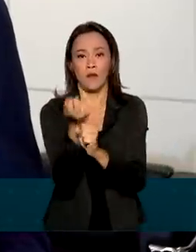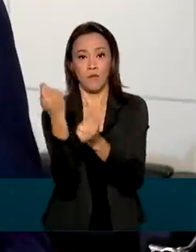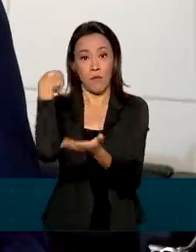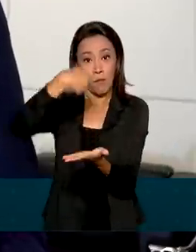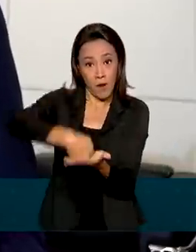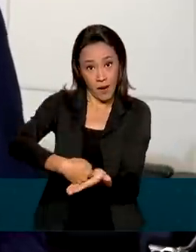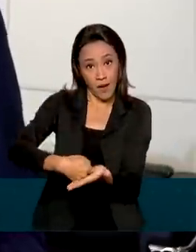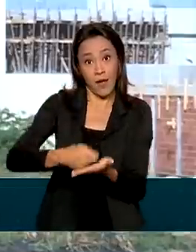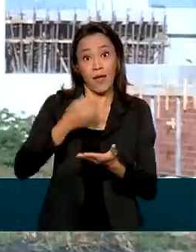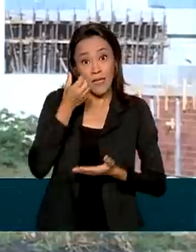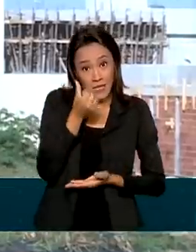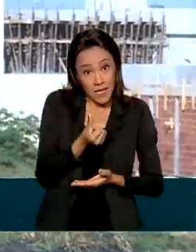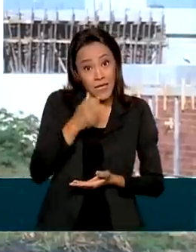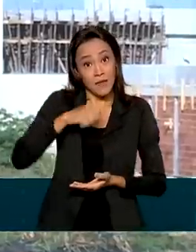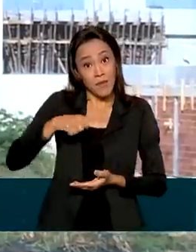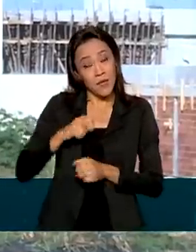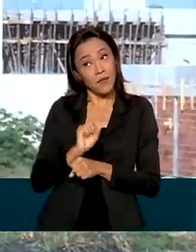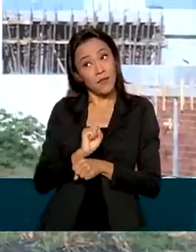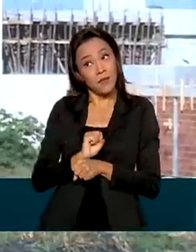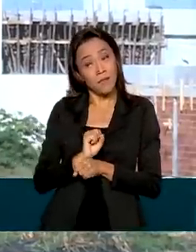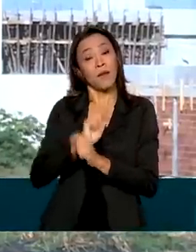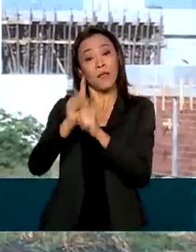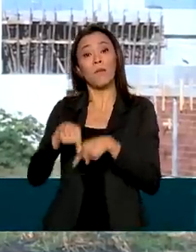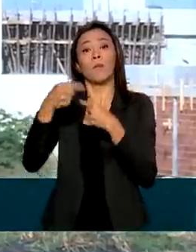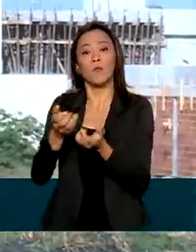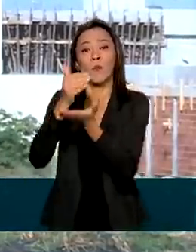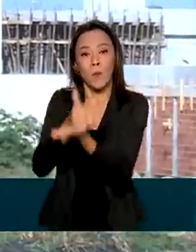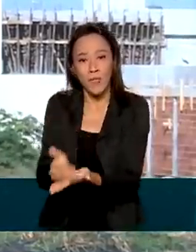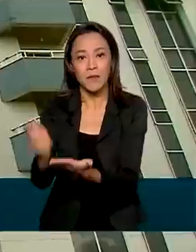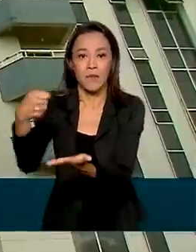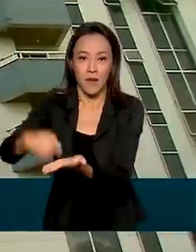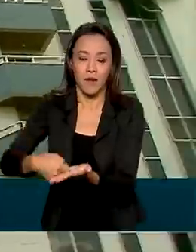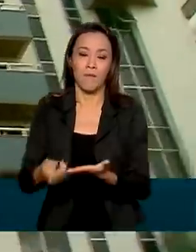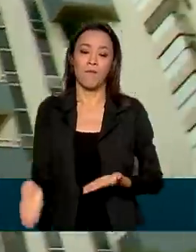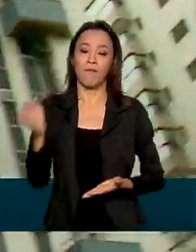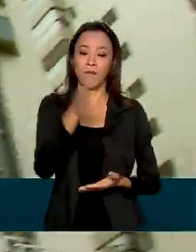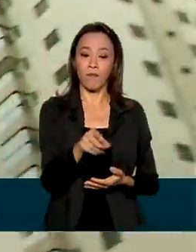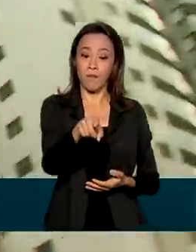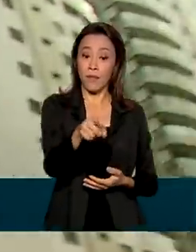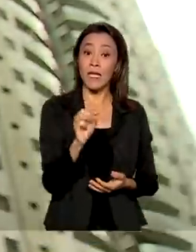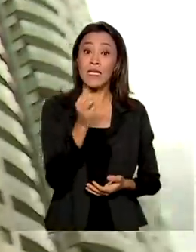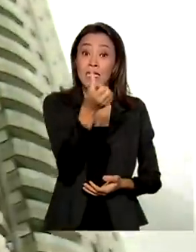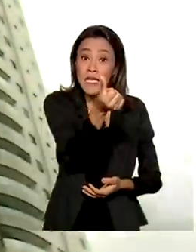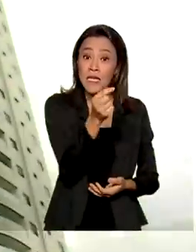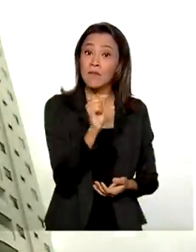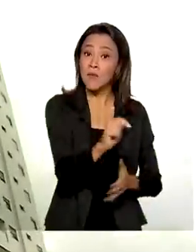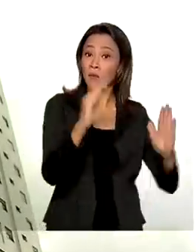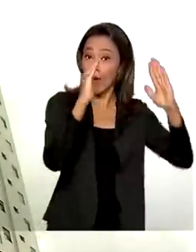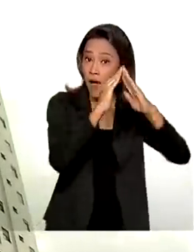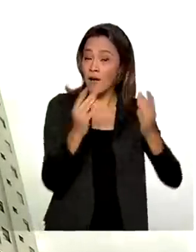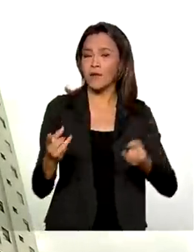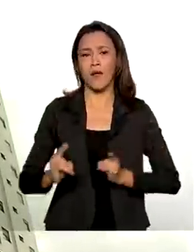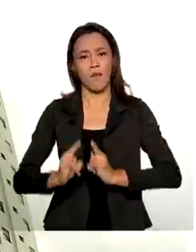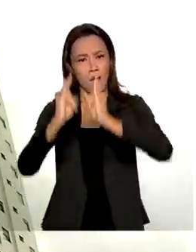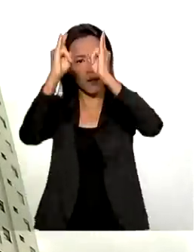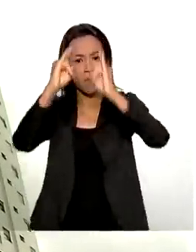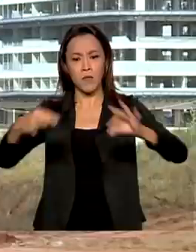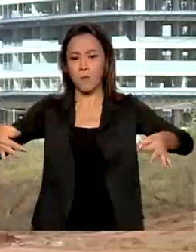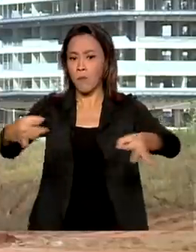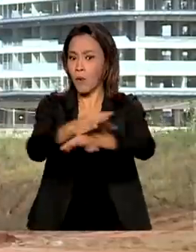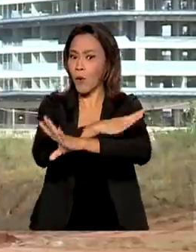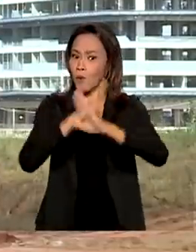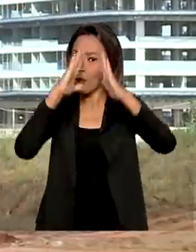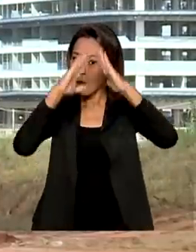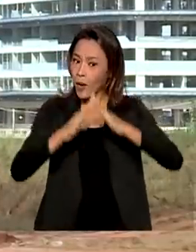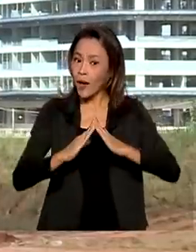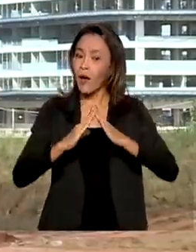meses de carência. Há também a modalidade imóveis caixa, com 6 mil casas e apartamentos prontos para morar,